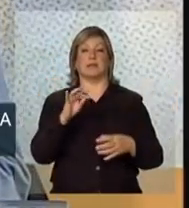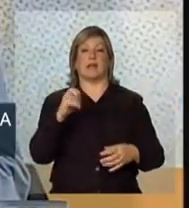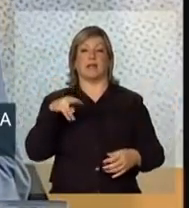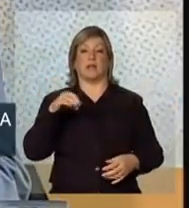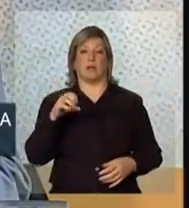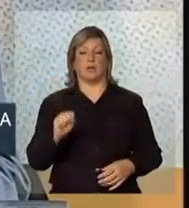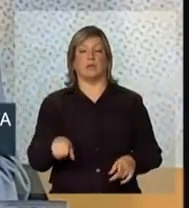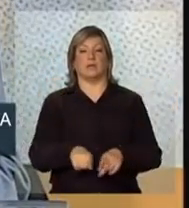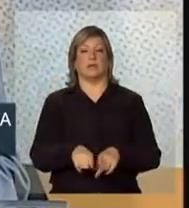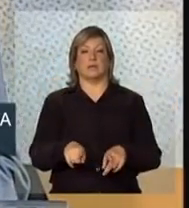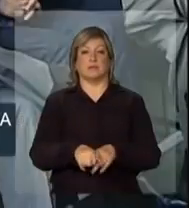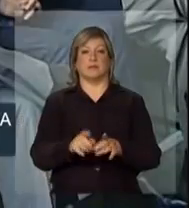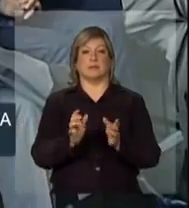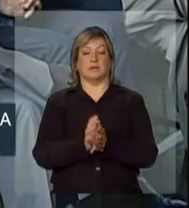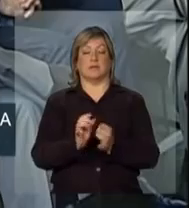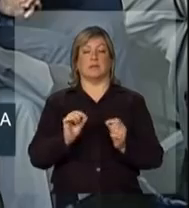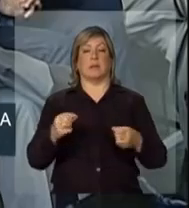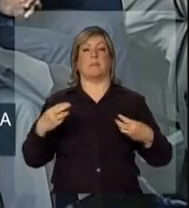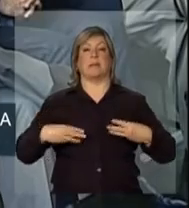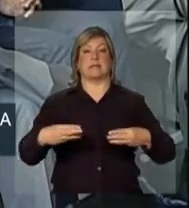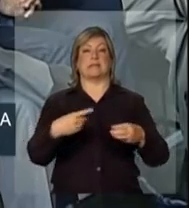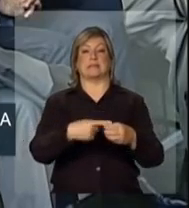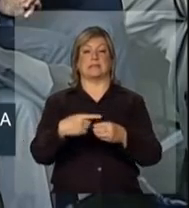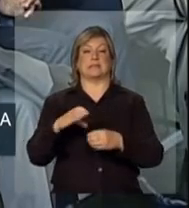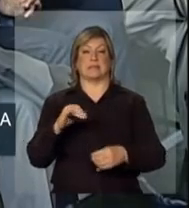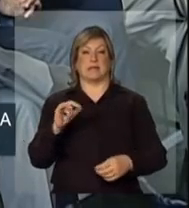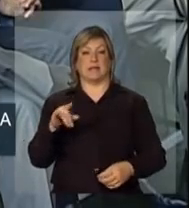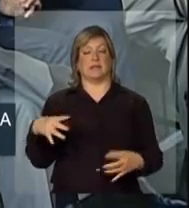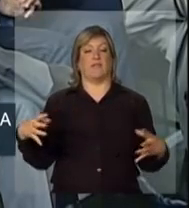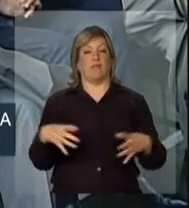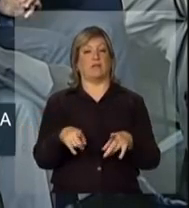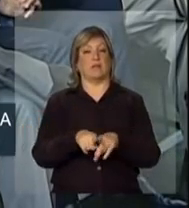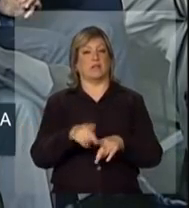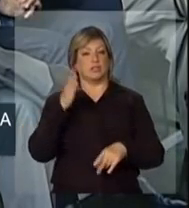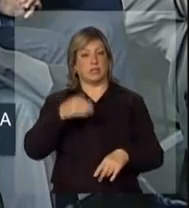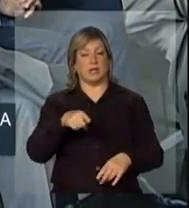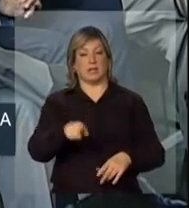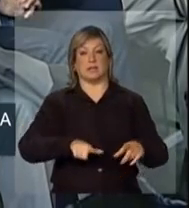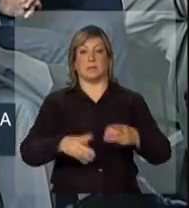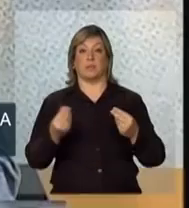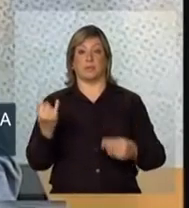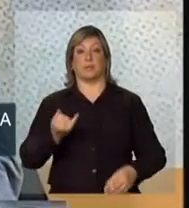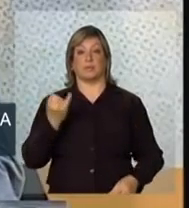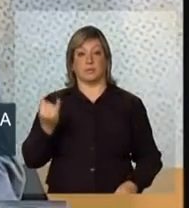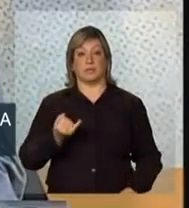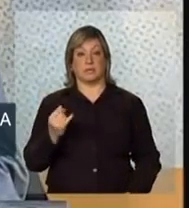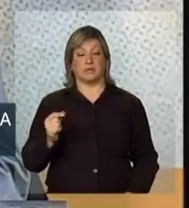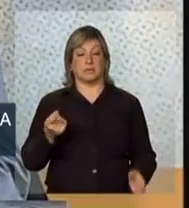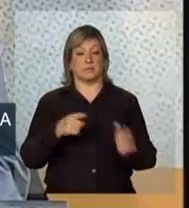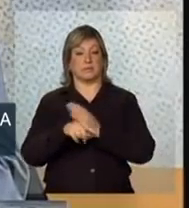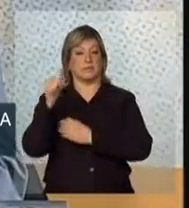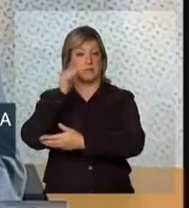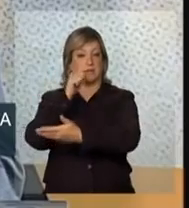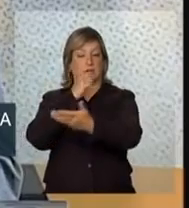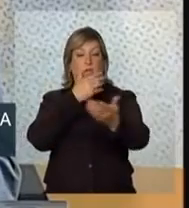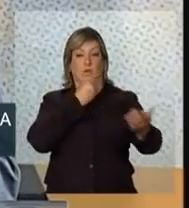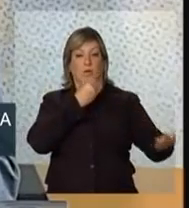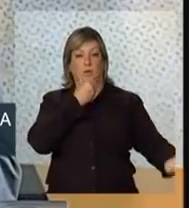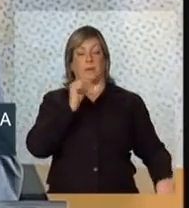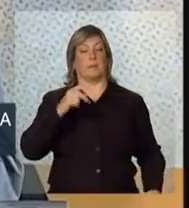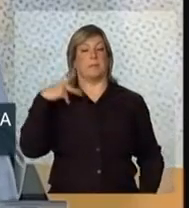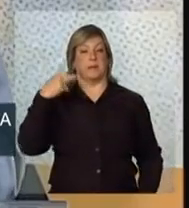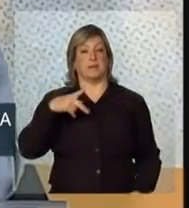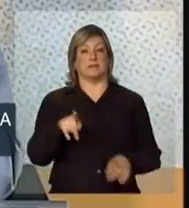dirigentes do Ministério da Cidade envolvidos diretamente também nessa ação tão importante. Senhoras e senhores parlamentares,